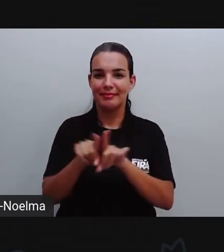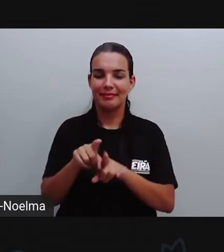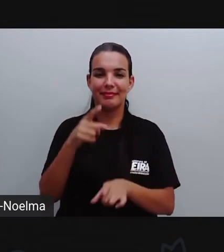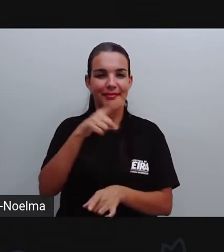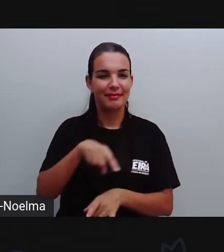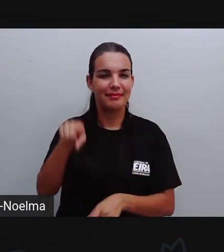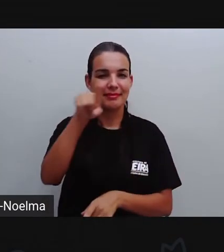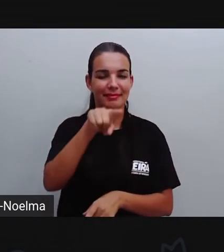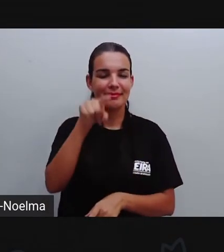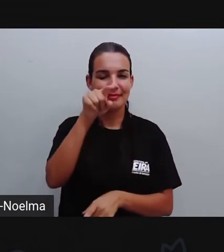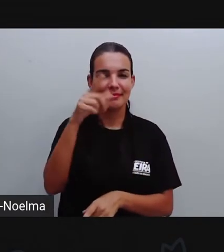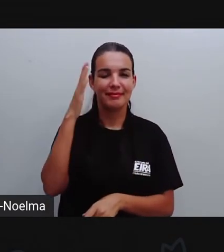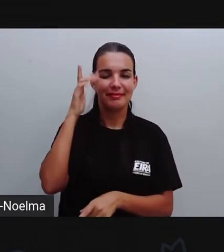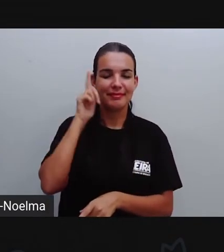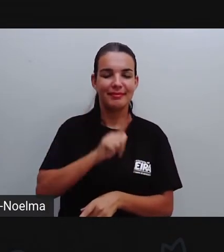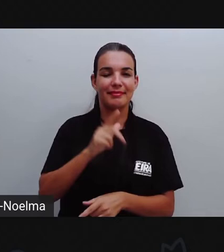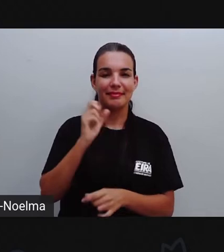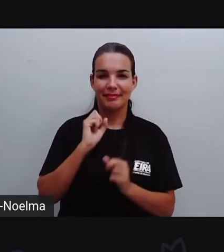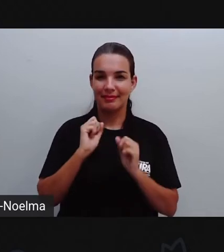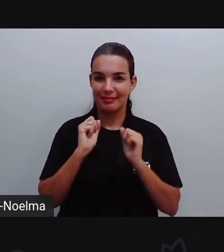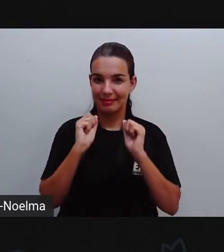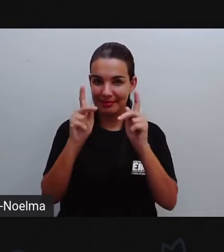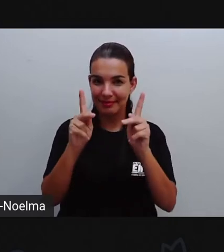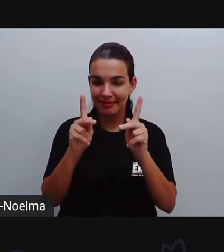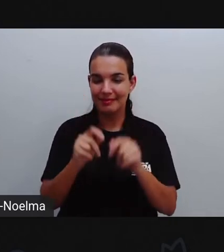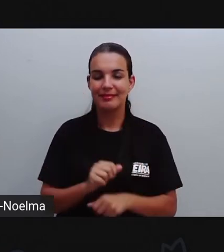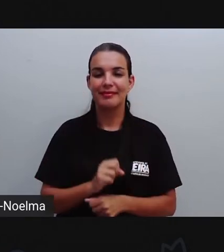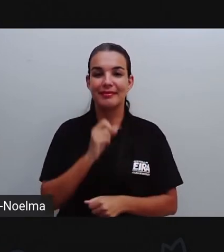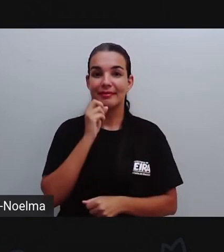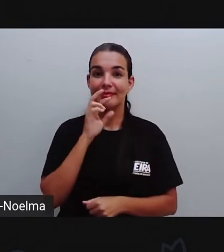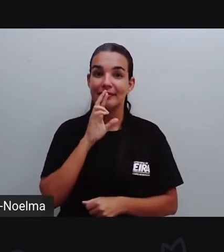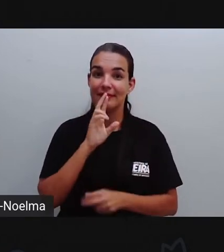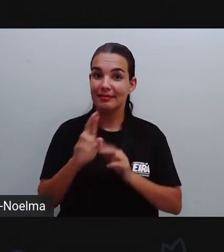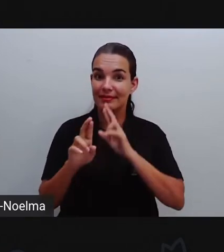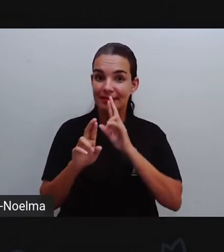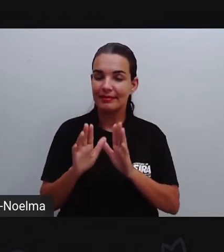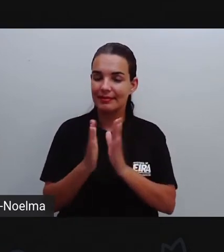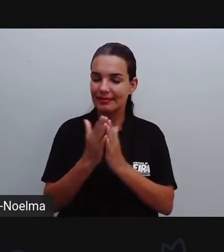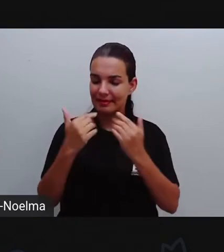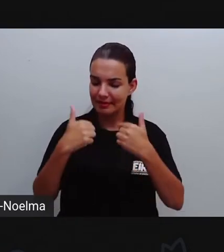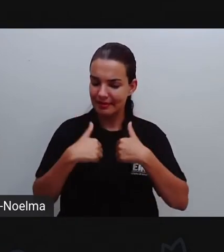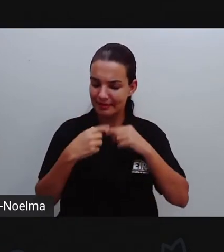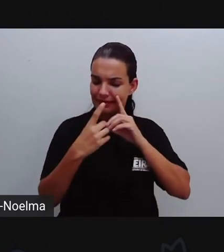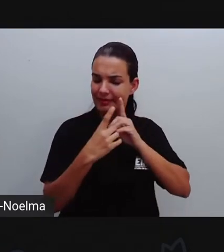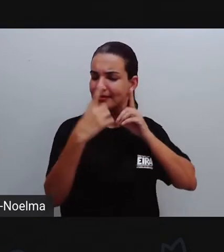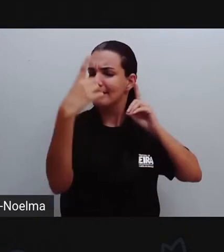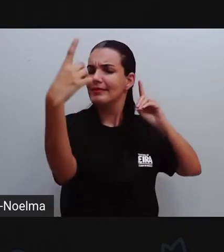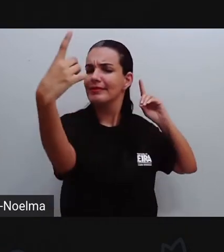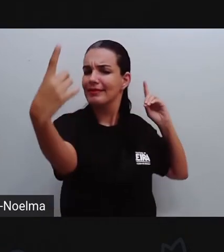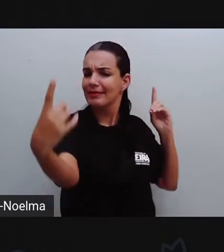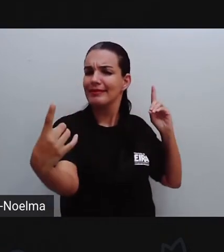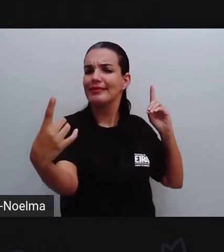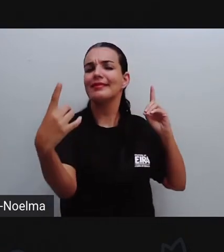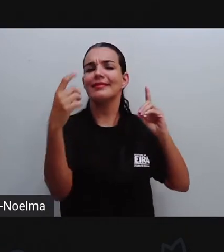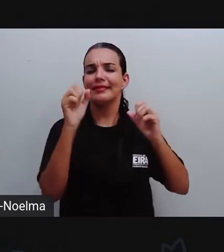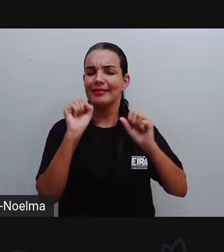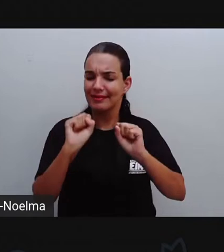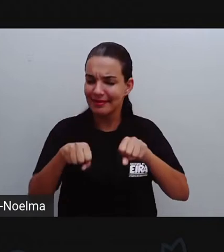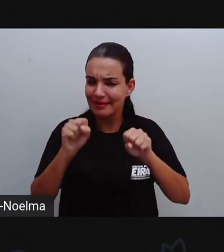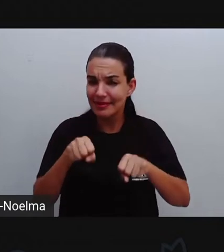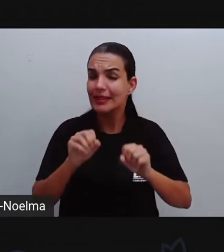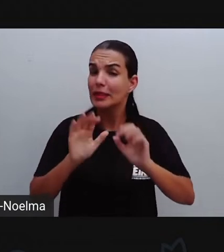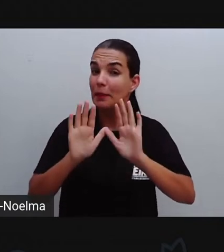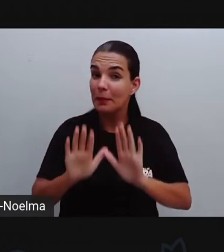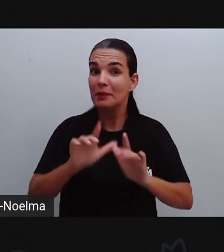consigamos aí um bom resultado, tá certo? E que a pró mesmo que a distância, mesmo que do outro lado da tela consiga